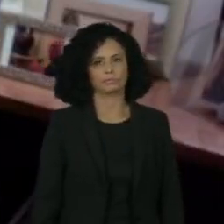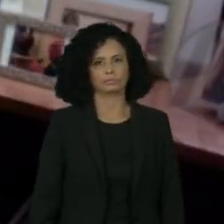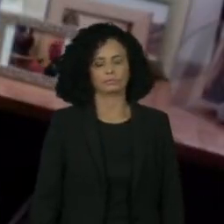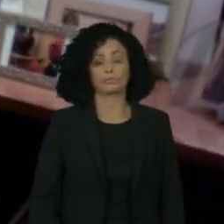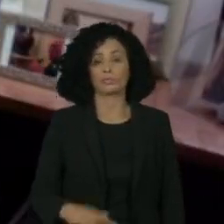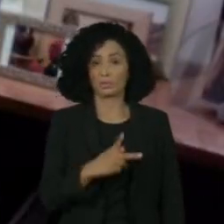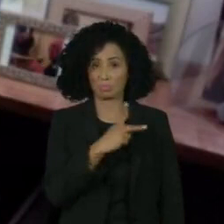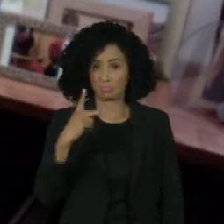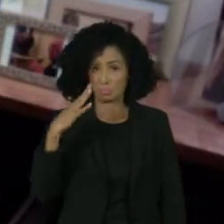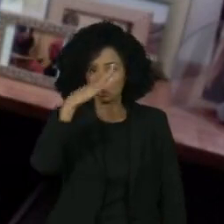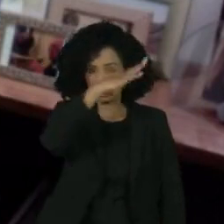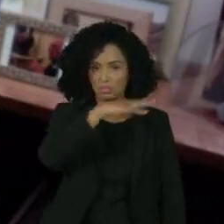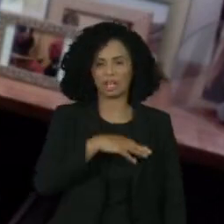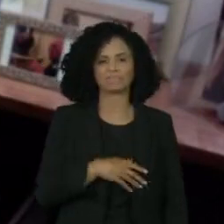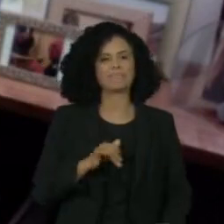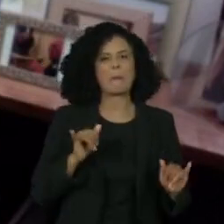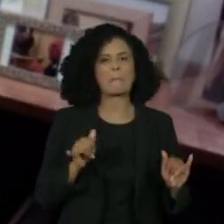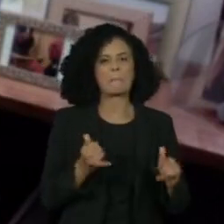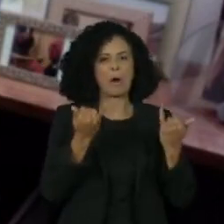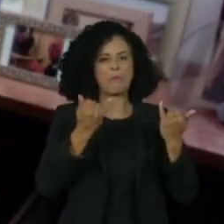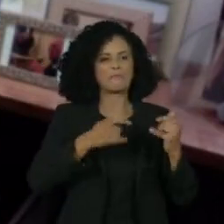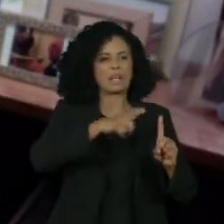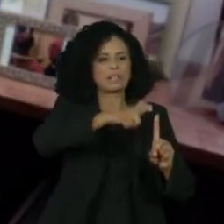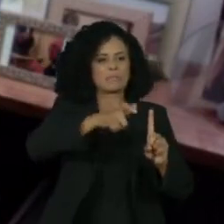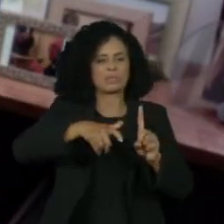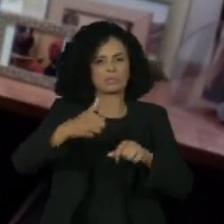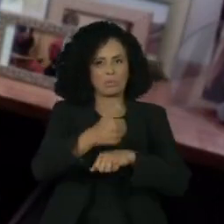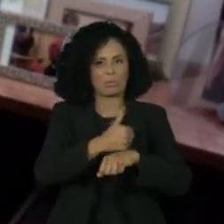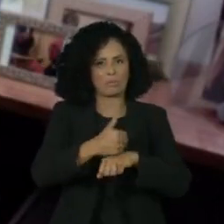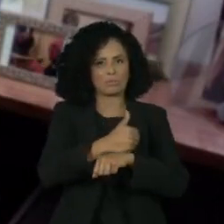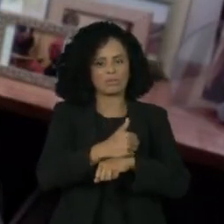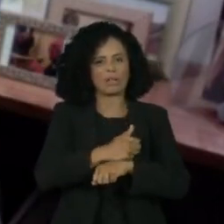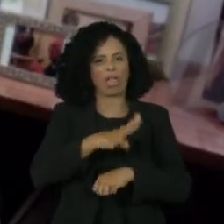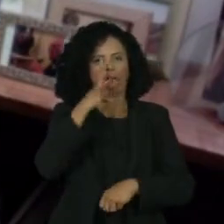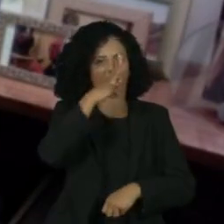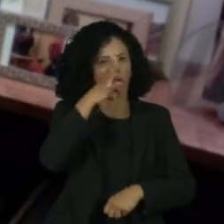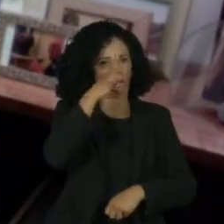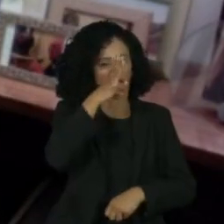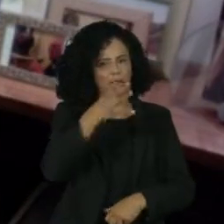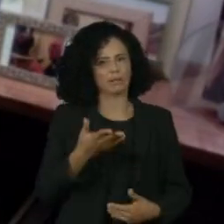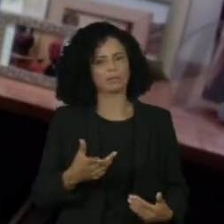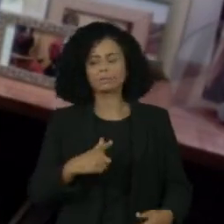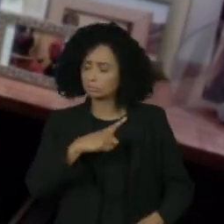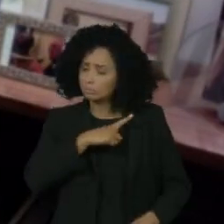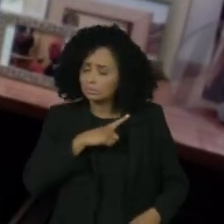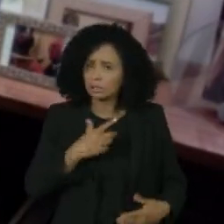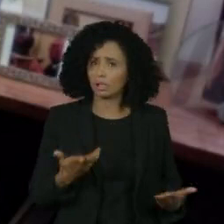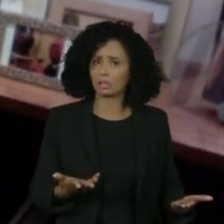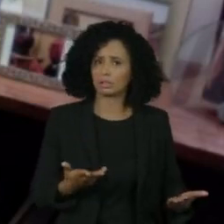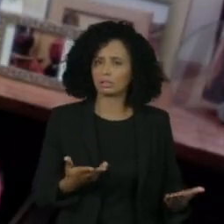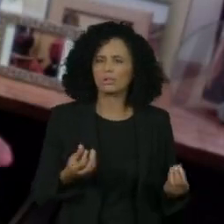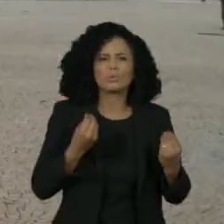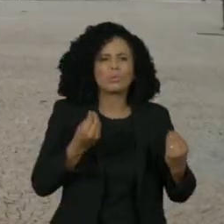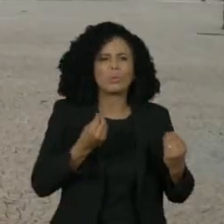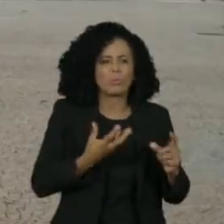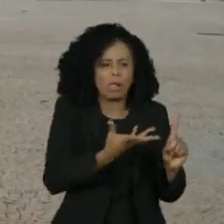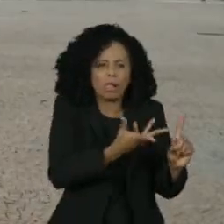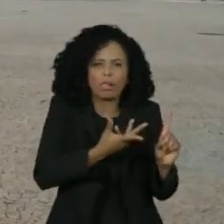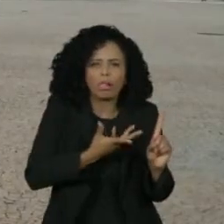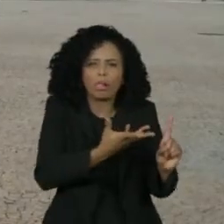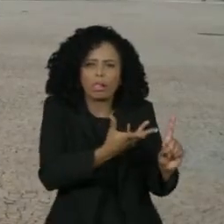valeu dos seus subordinados para vir a praticar abuso de poder. Ele que faça isso por via do seu partido político.